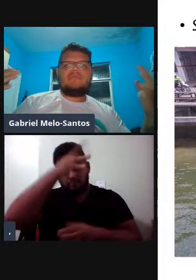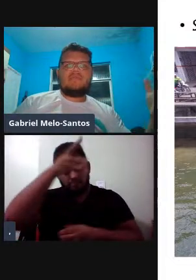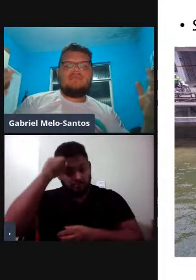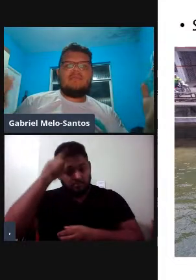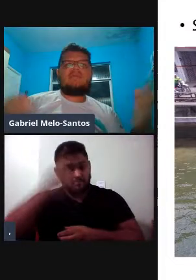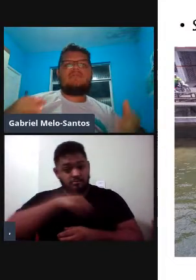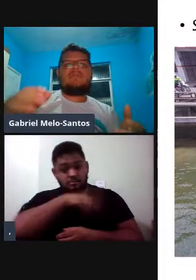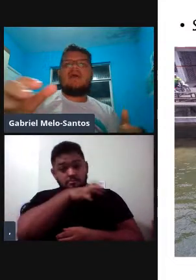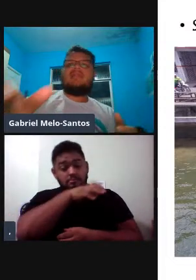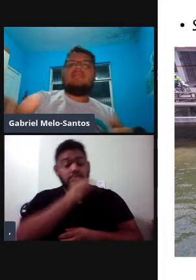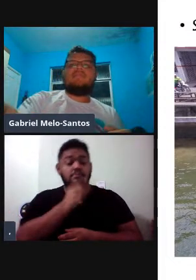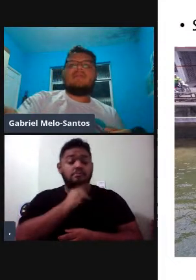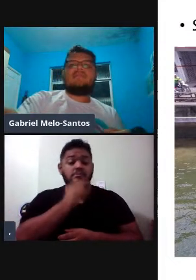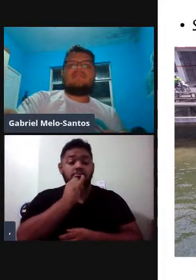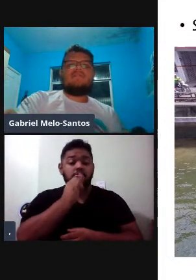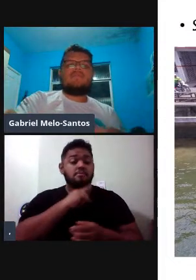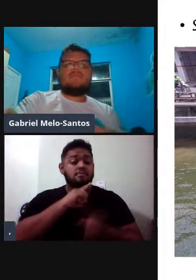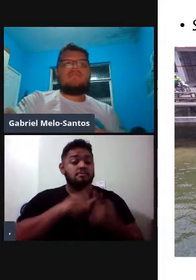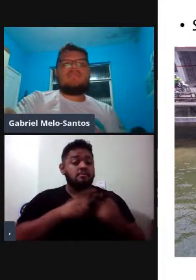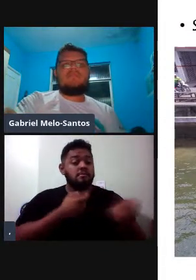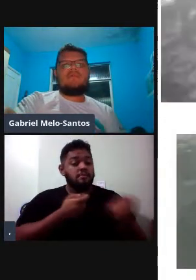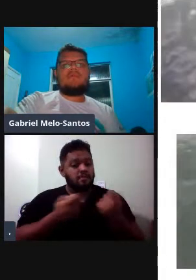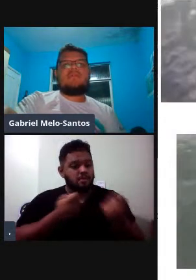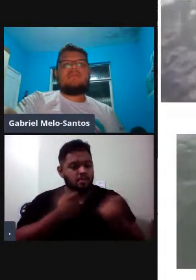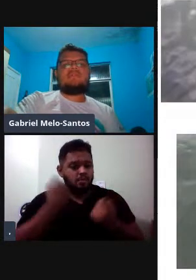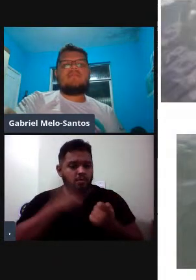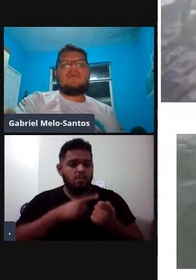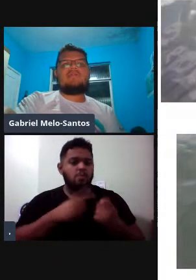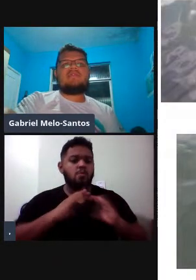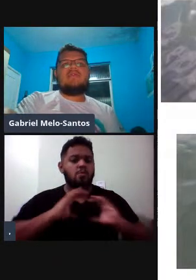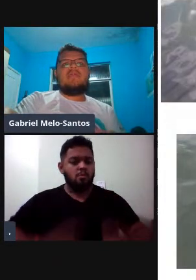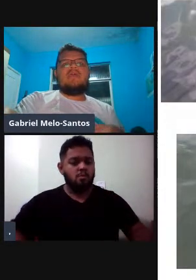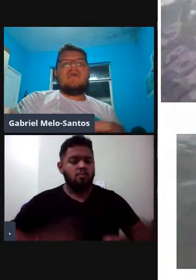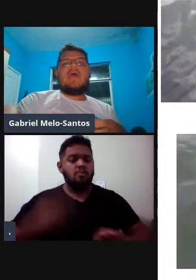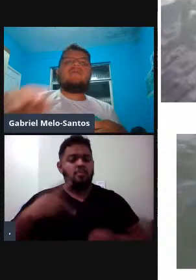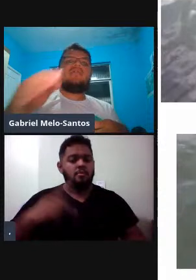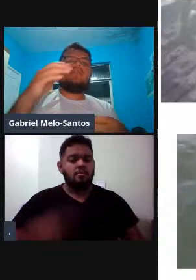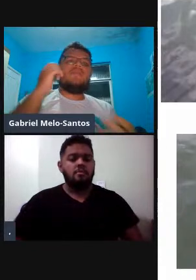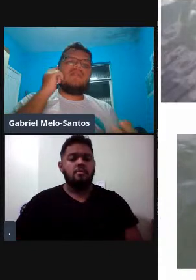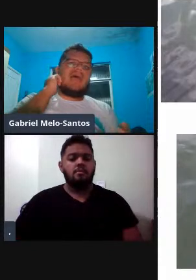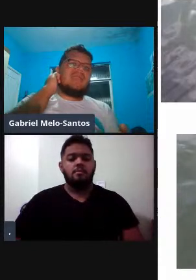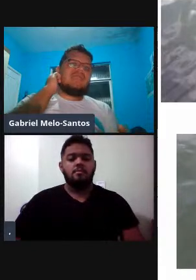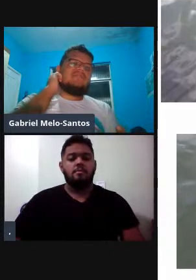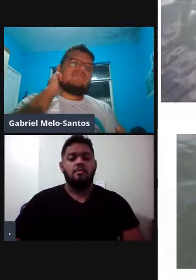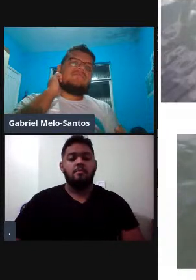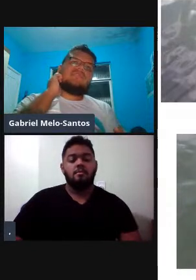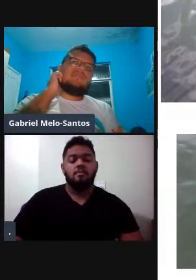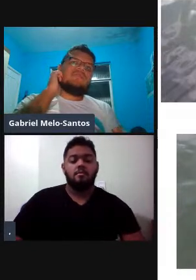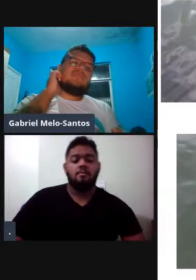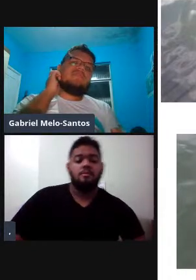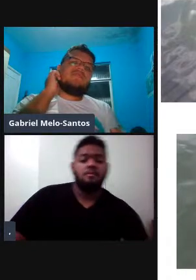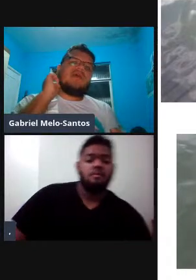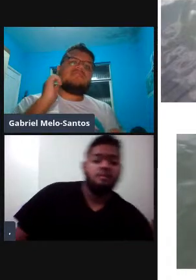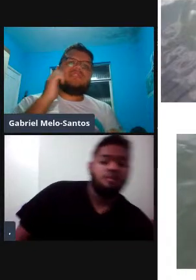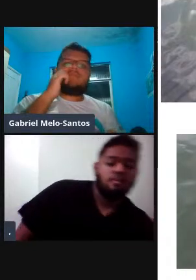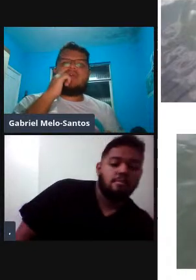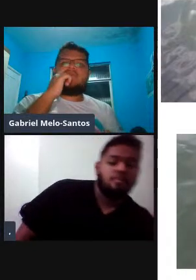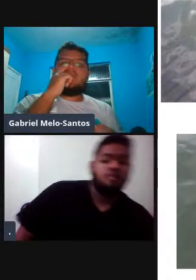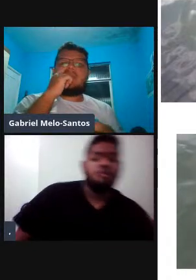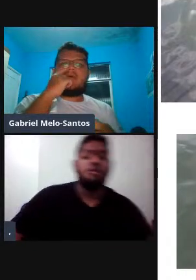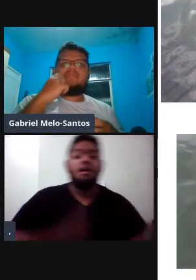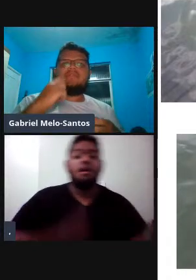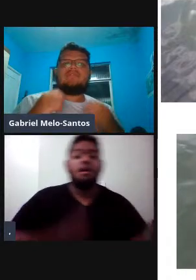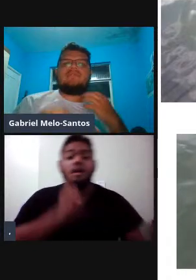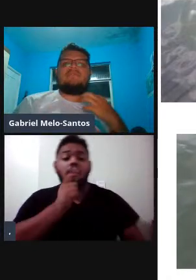mas a gente tinha uma situação bem controlada ali para descrever o comportamento local daqueles animais. A água era tão clara que a gente conseguiu identificar os